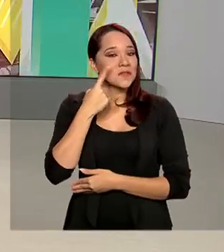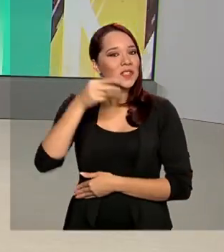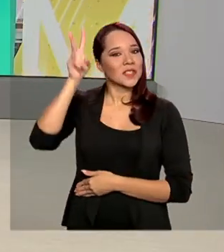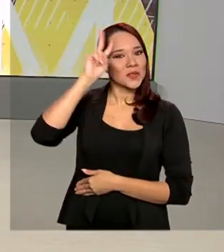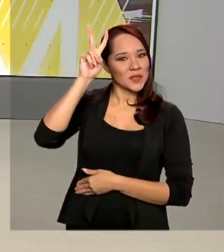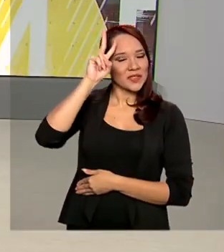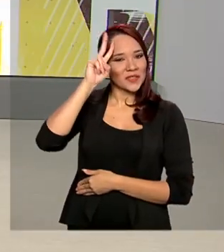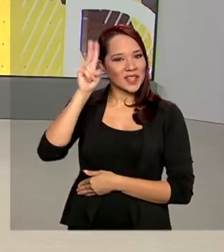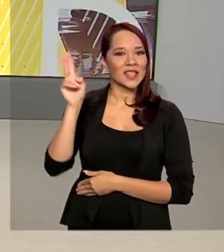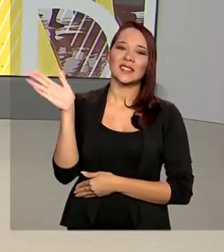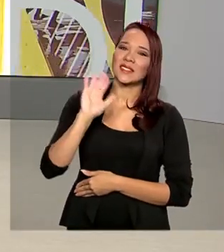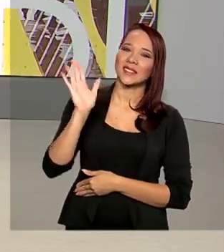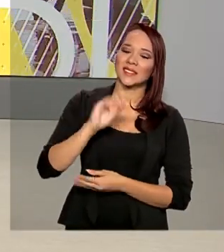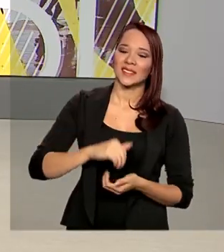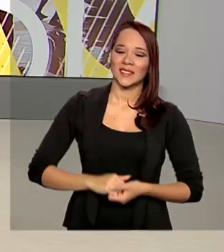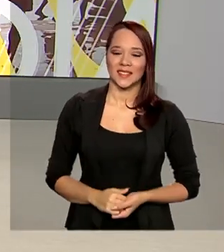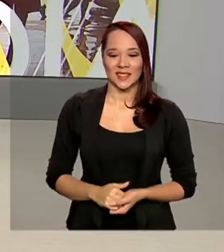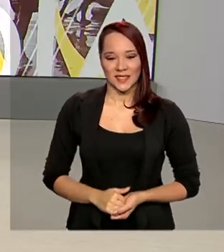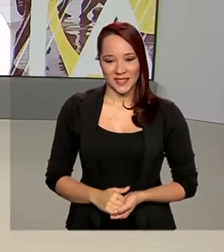na segunda-feira. Até lá!